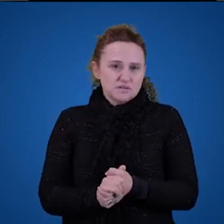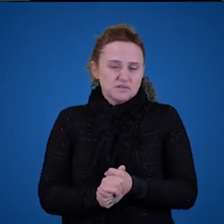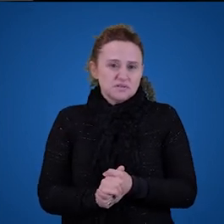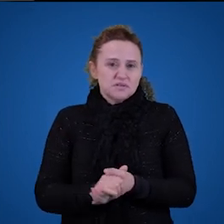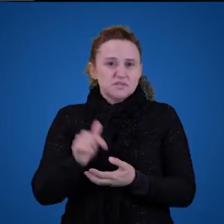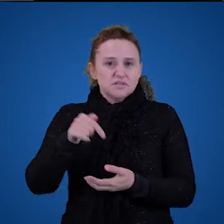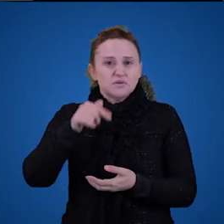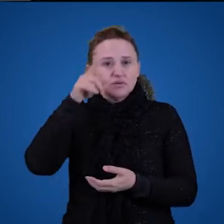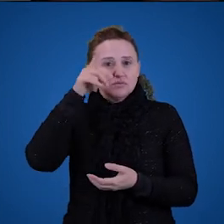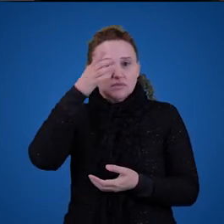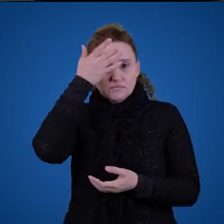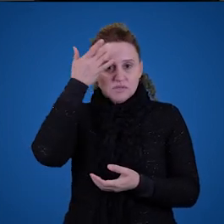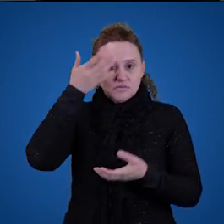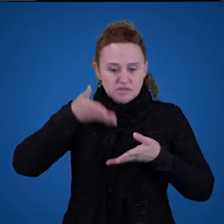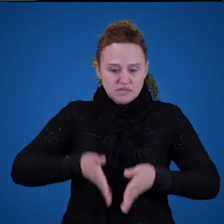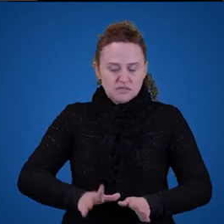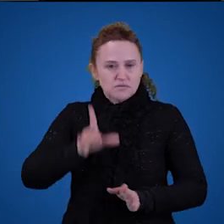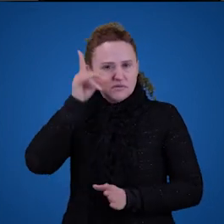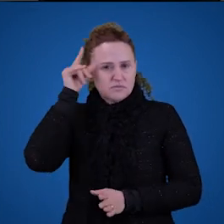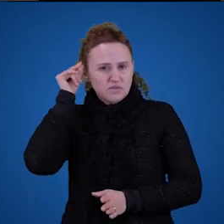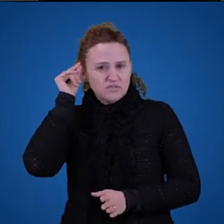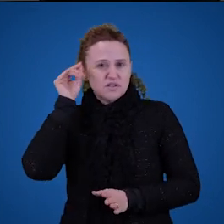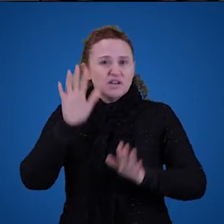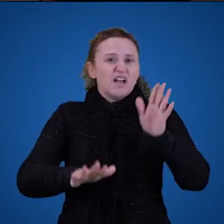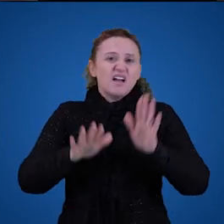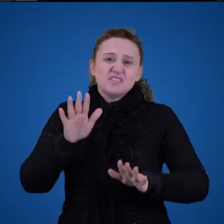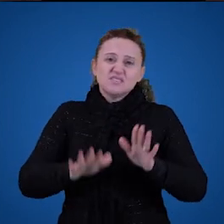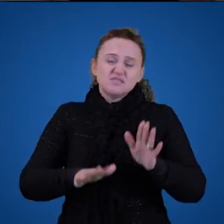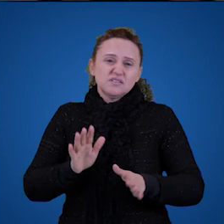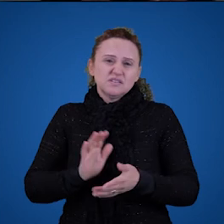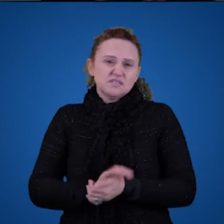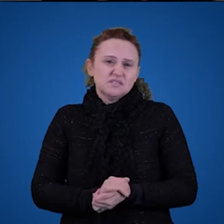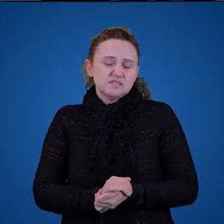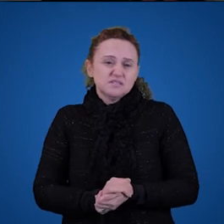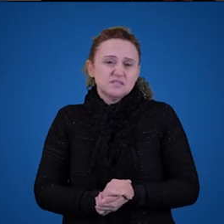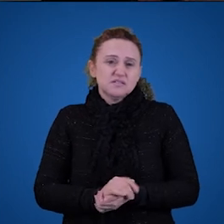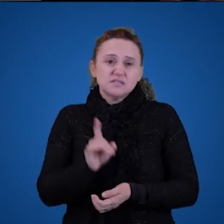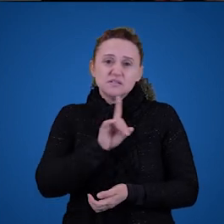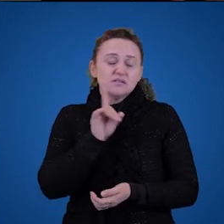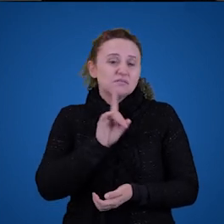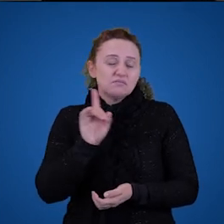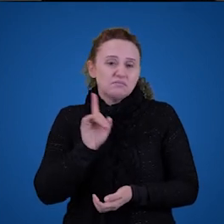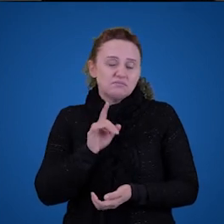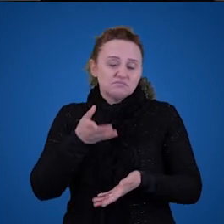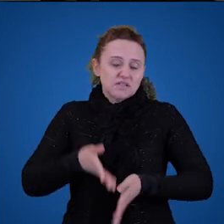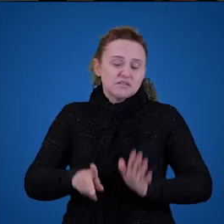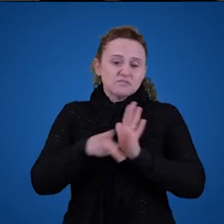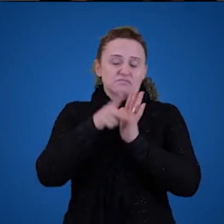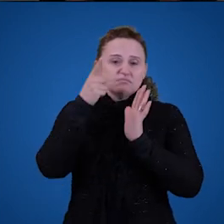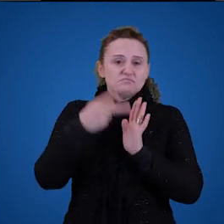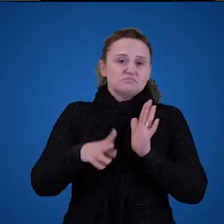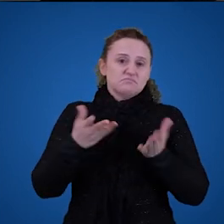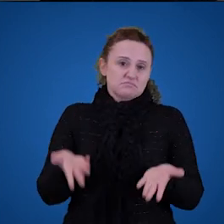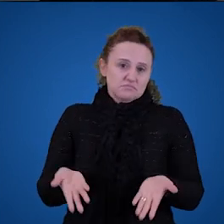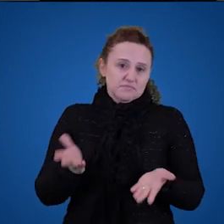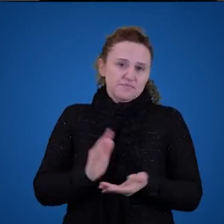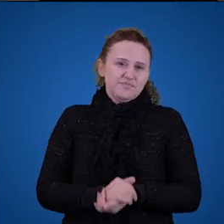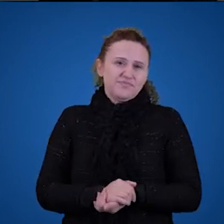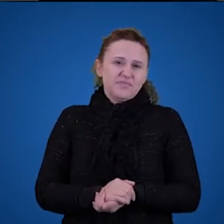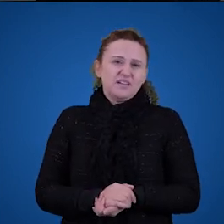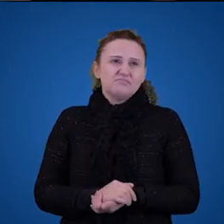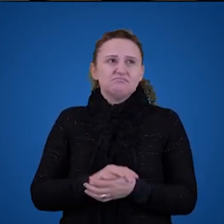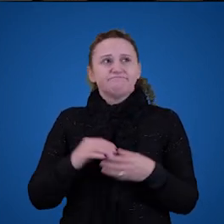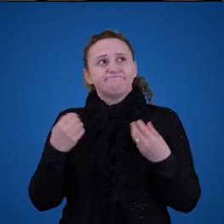todo Guarapuavano é paranaense. Então, a gente pode tentar restringir a TRS e fazê-la mais simples,